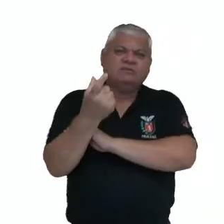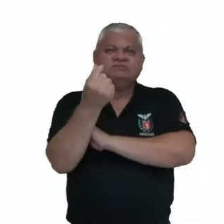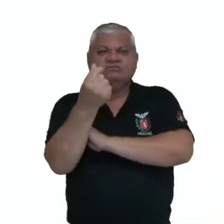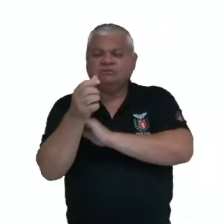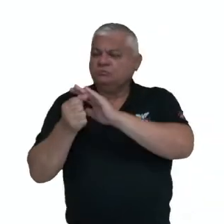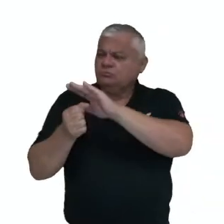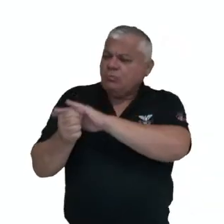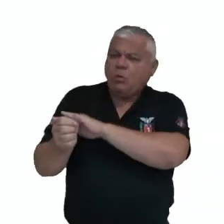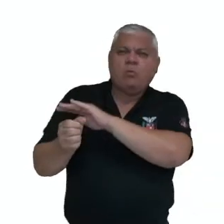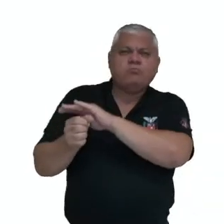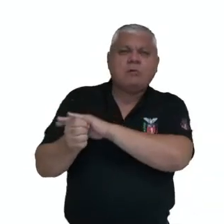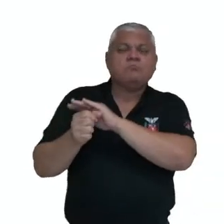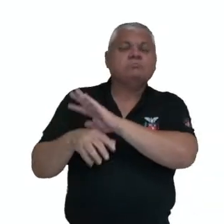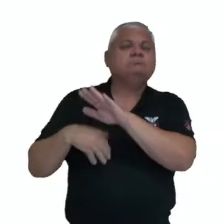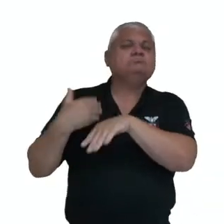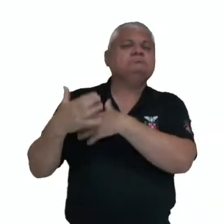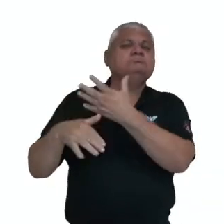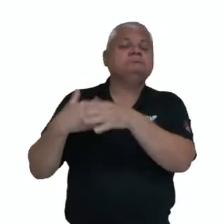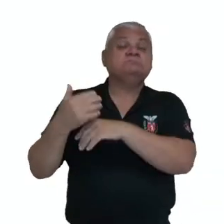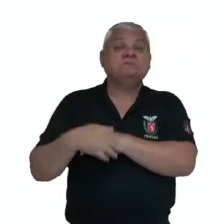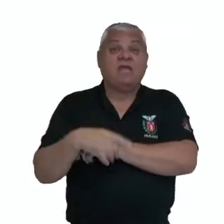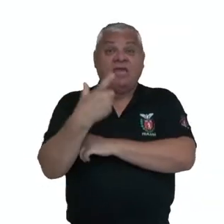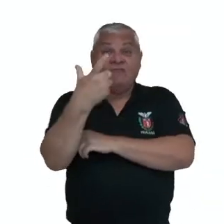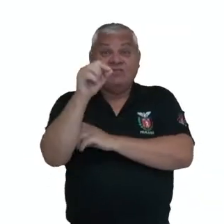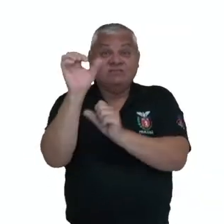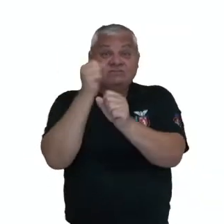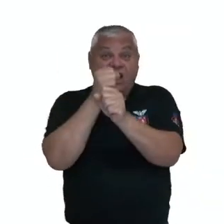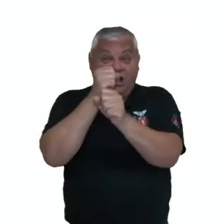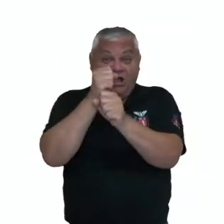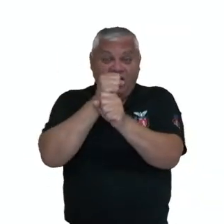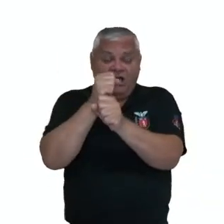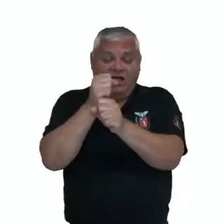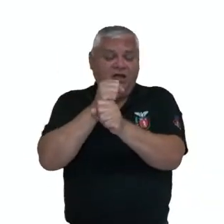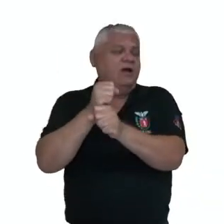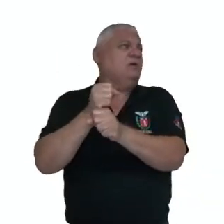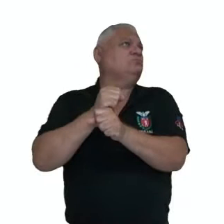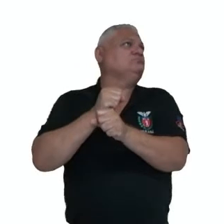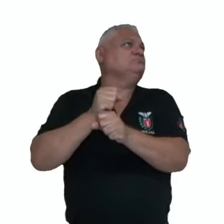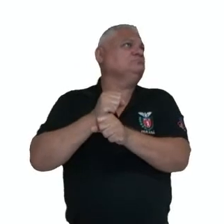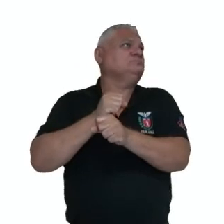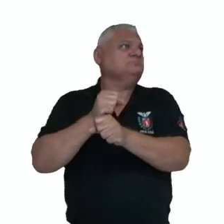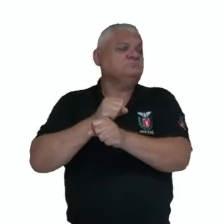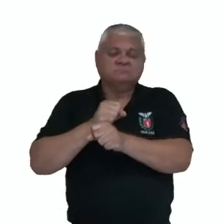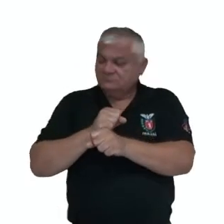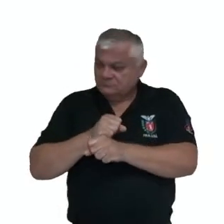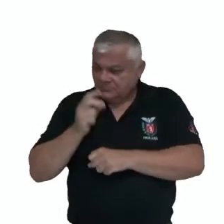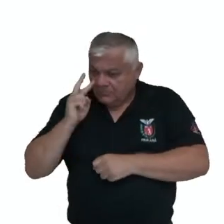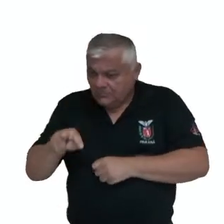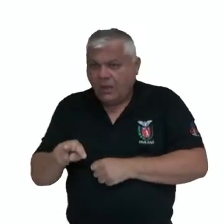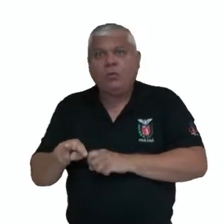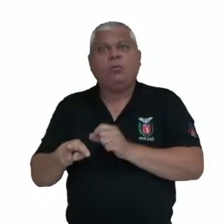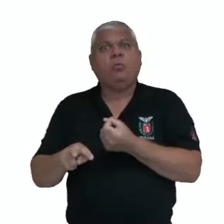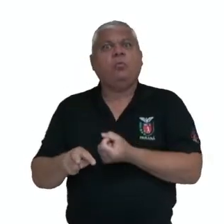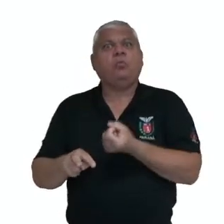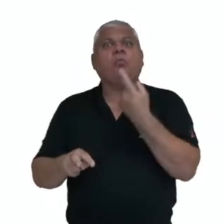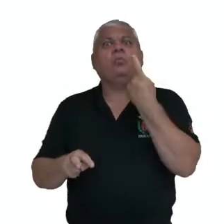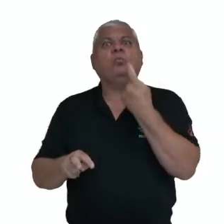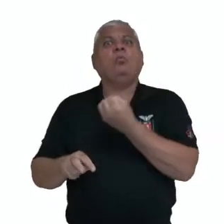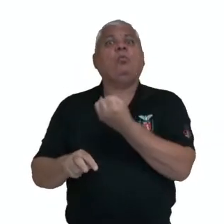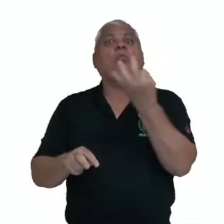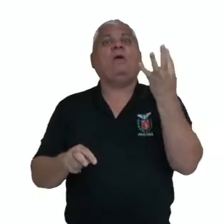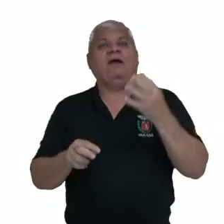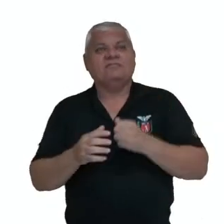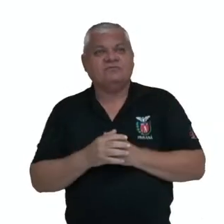né, depois de 20 anos, olha o que que Maria vai ter de capital. Ela vai ter um capital ou